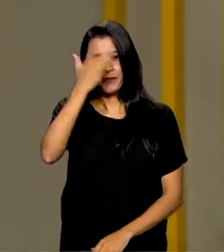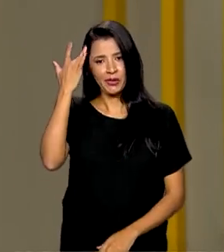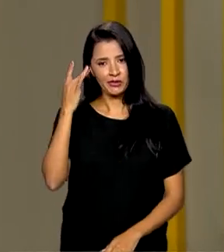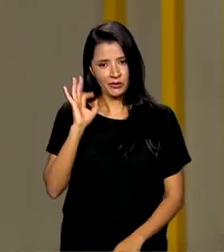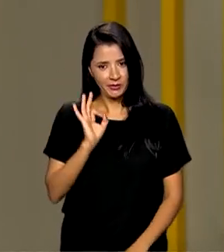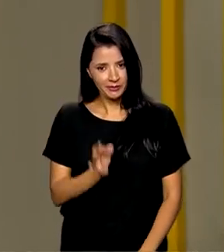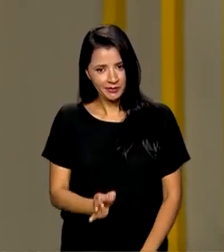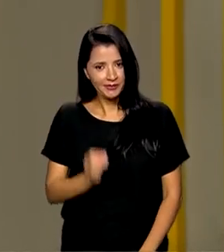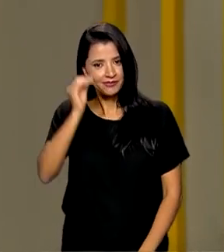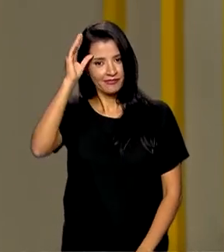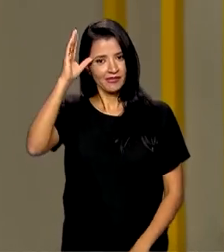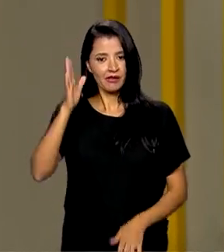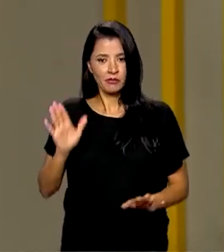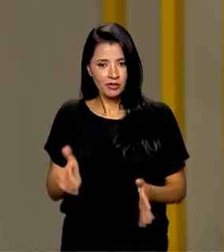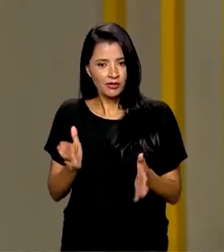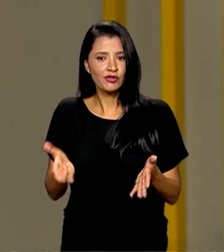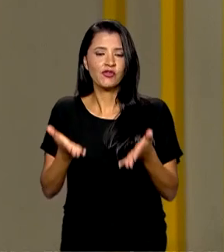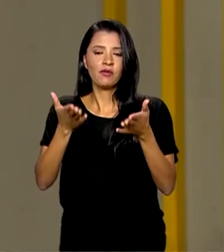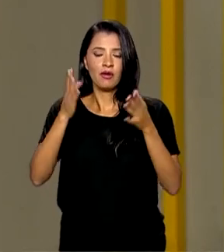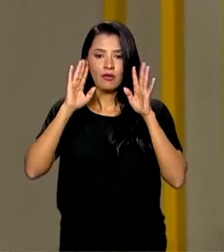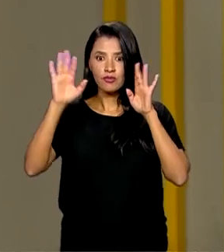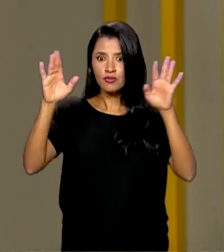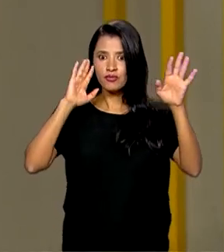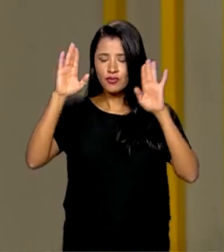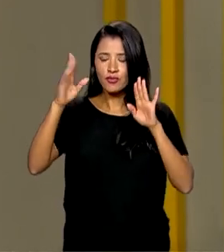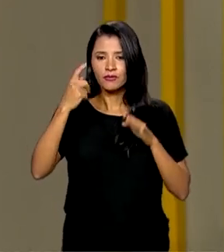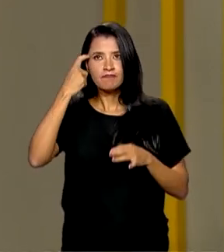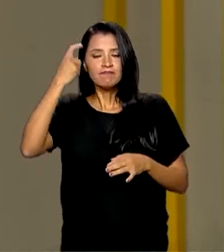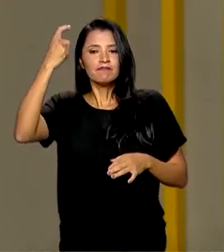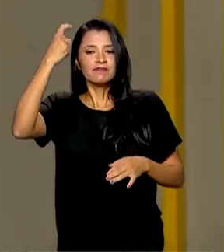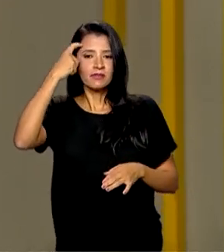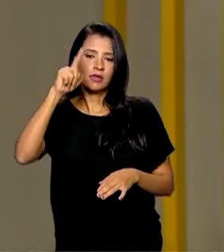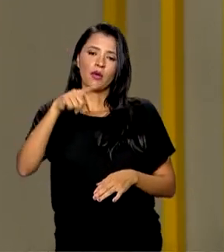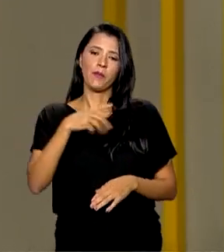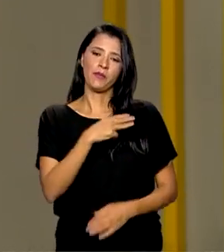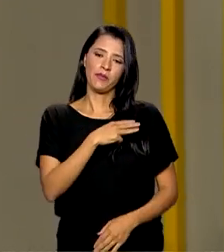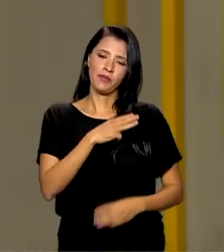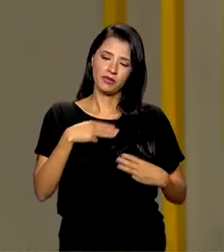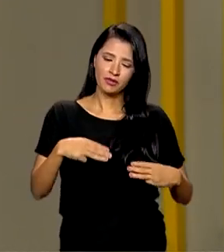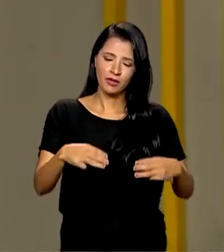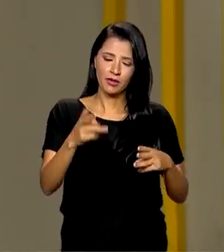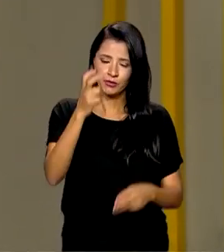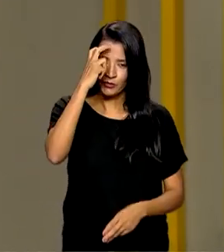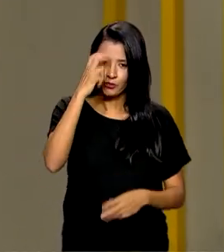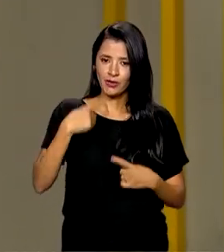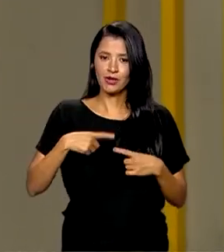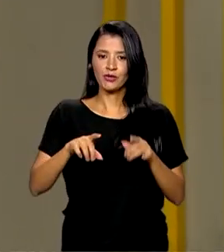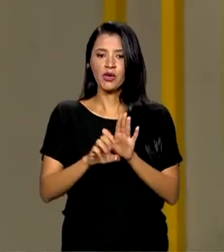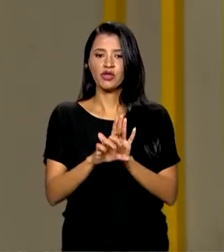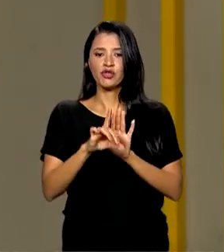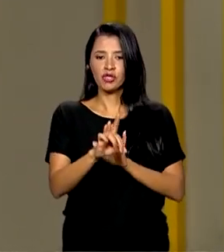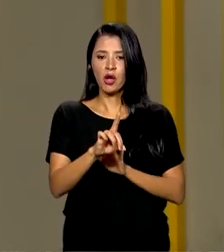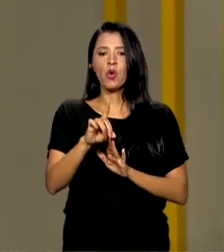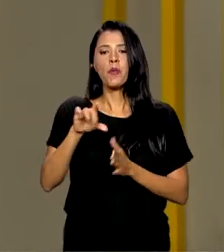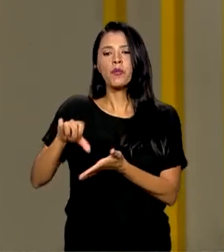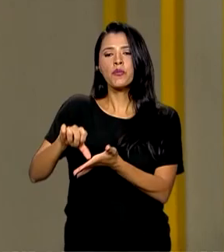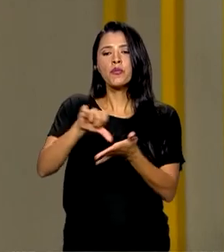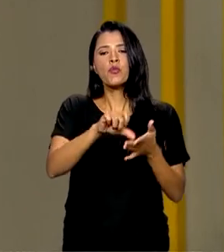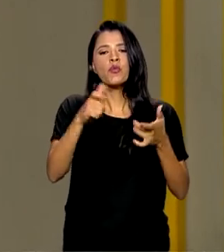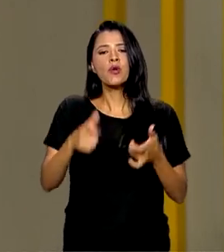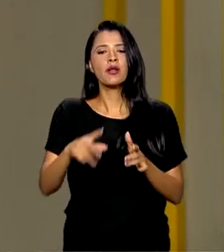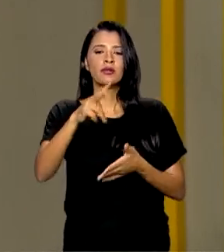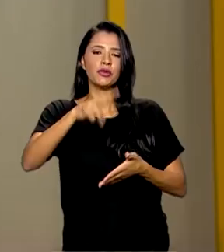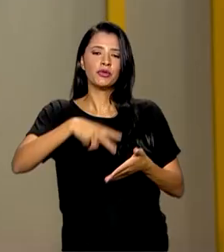E é justamente para incentivar a imaginação e o ato de pensar que o Ministério da Cultura lançou o edital Pontos de Leitura 2023.